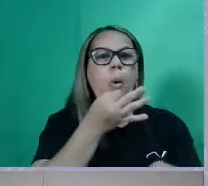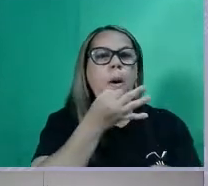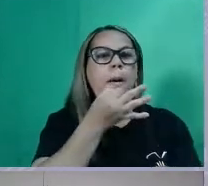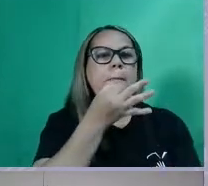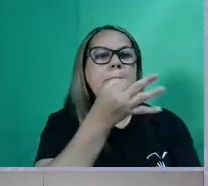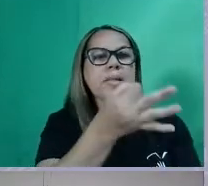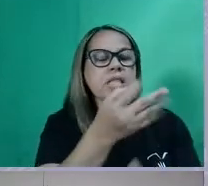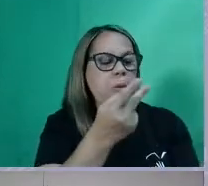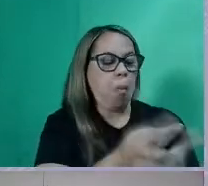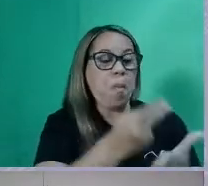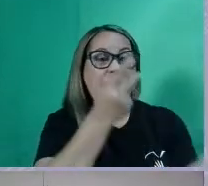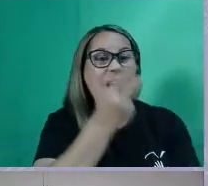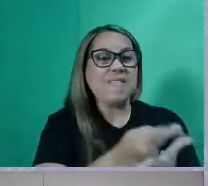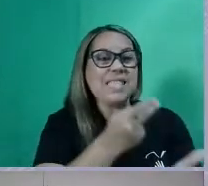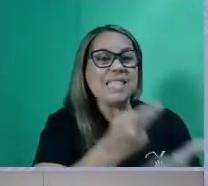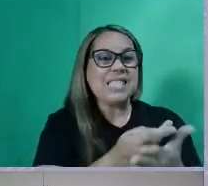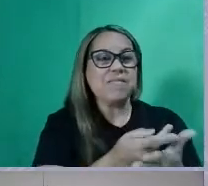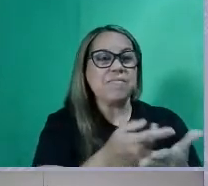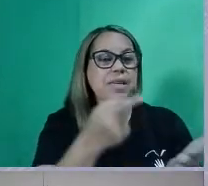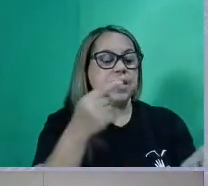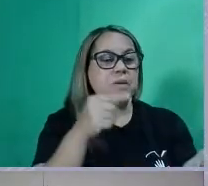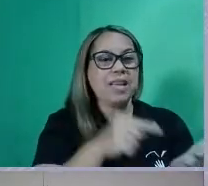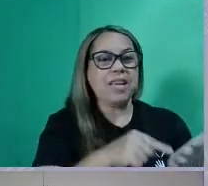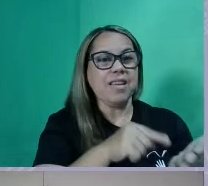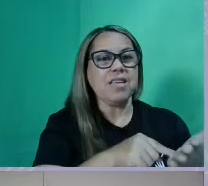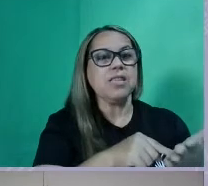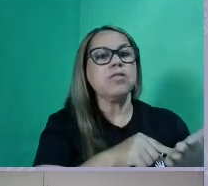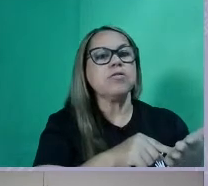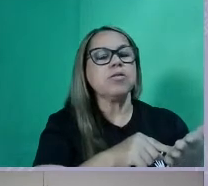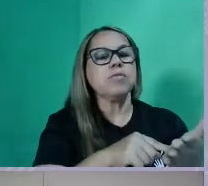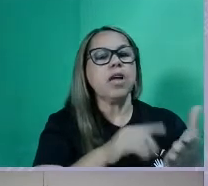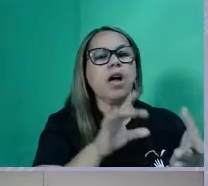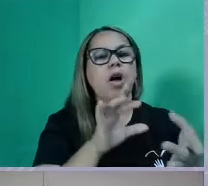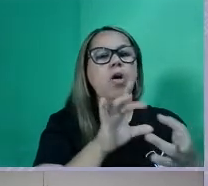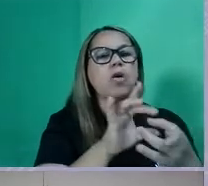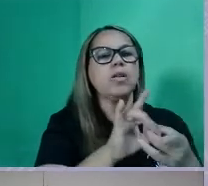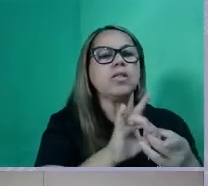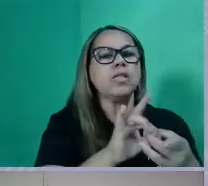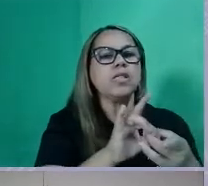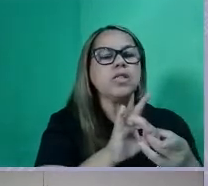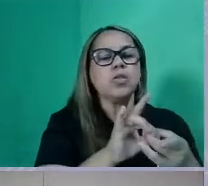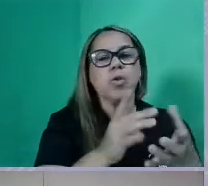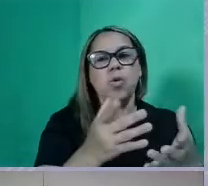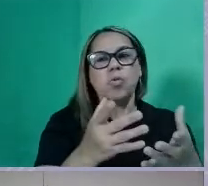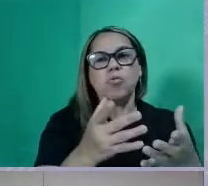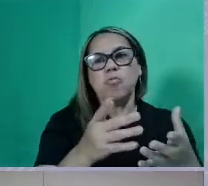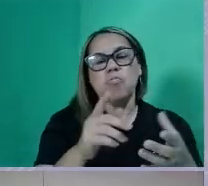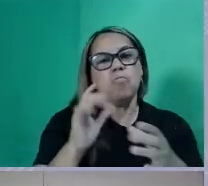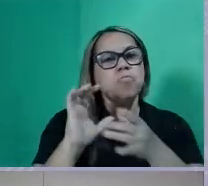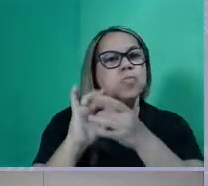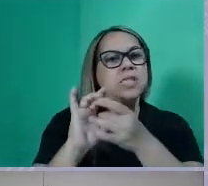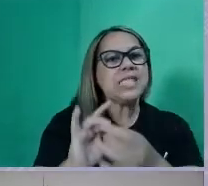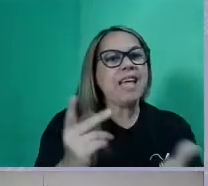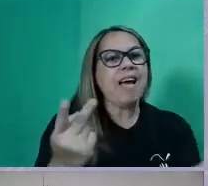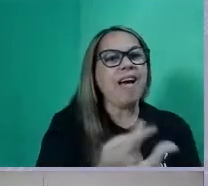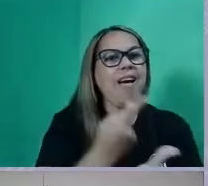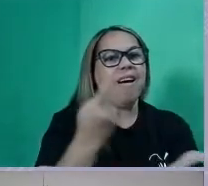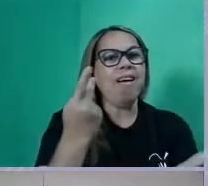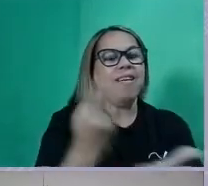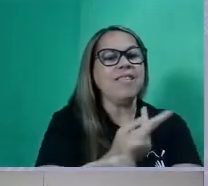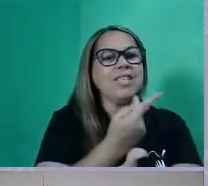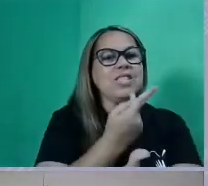um fato, e liga esse fato com um conector errado, sabe? E aí dá